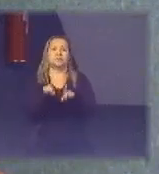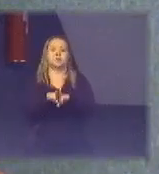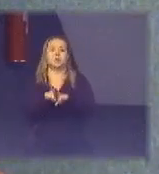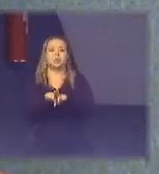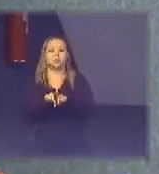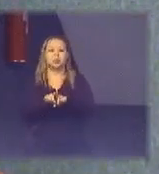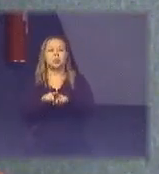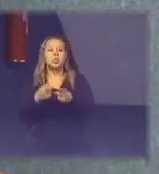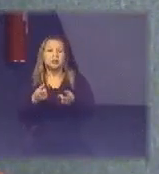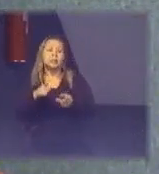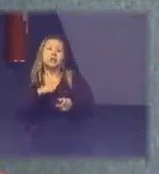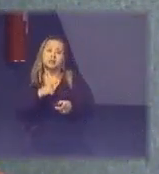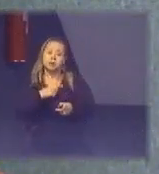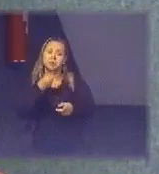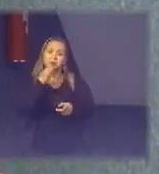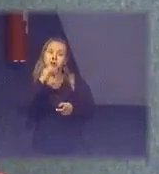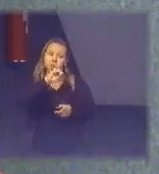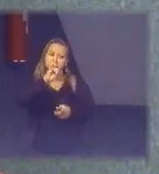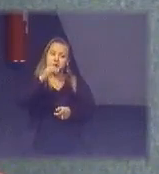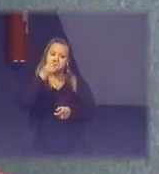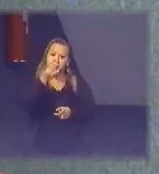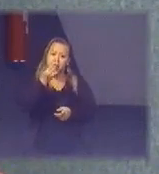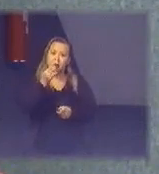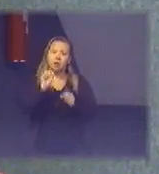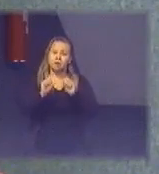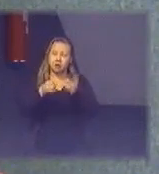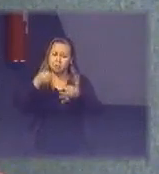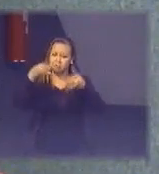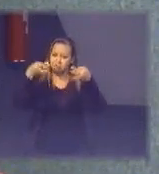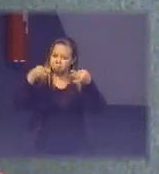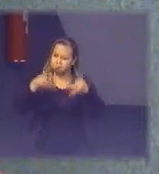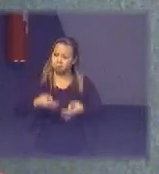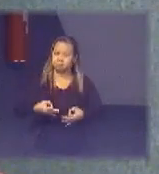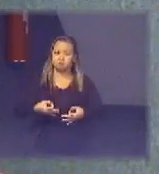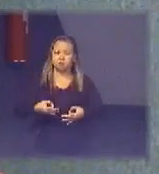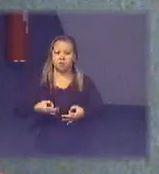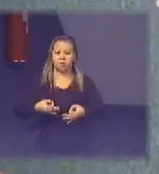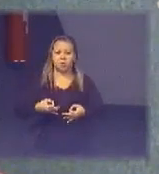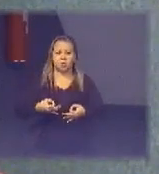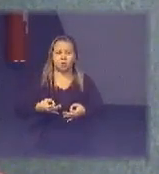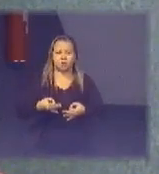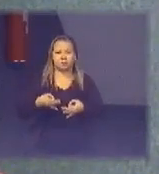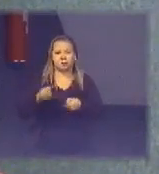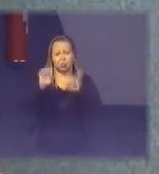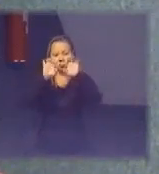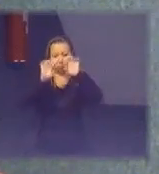oportunidade também para que se aperfeiçoem todos esses sistemas